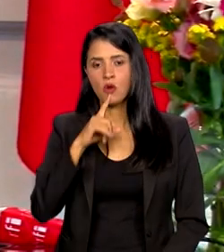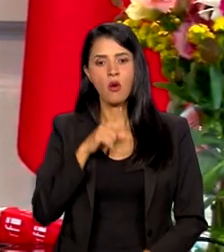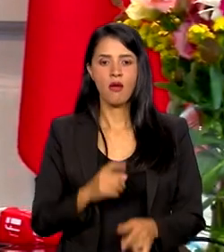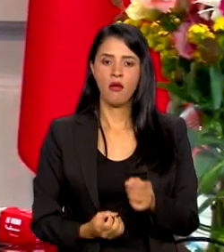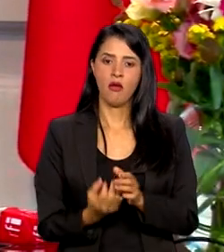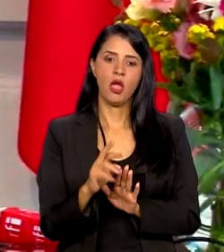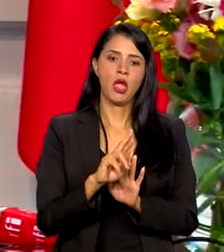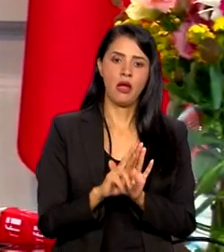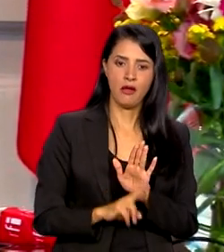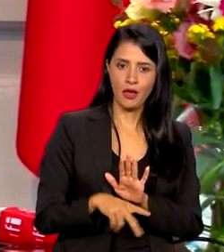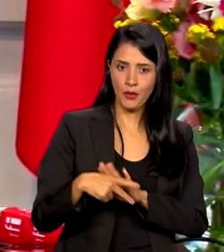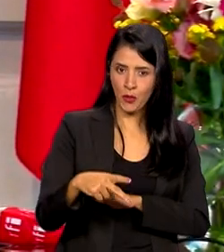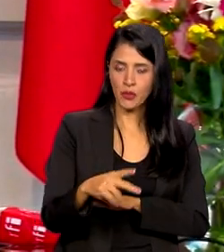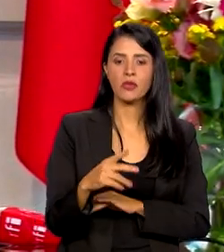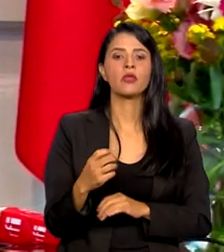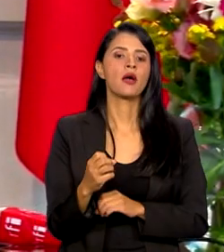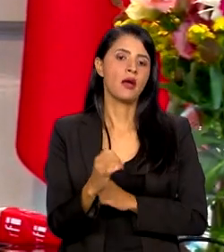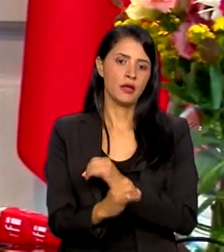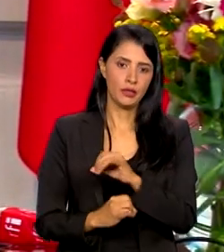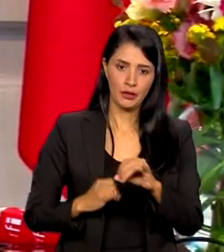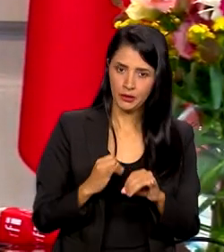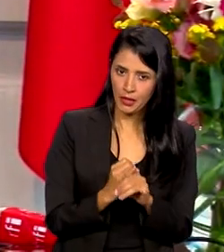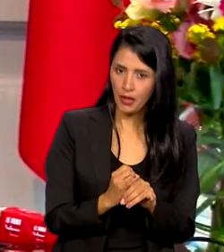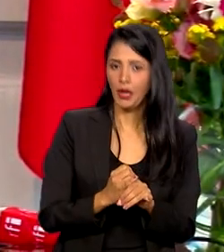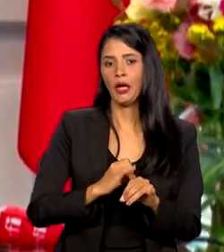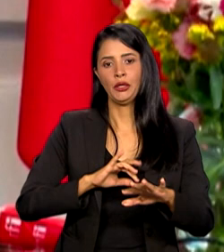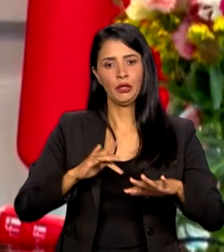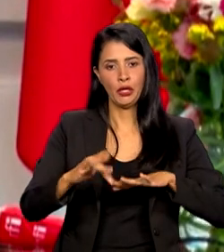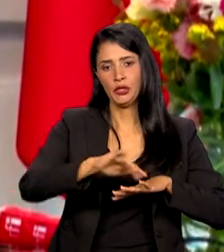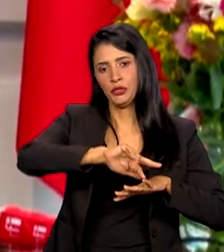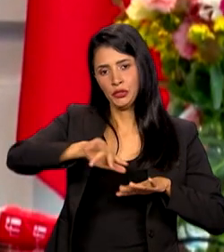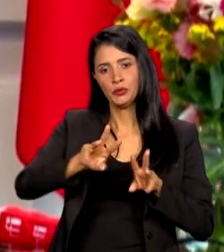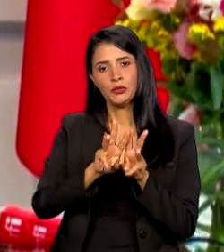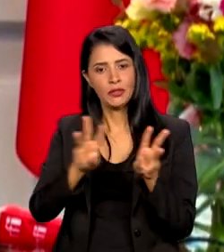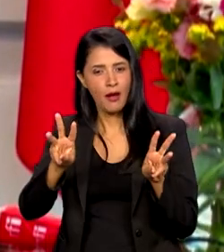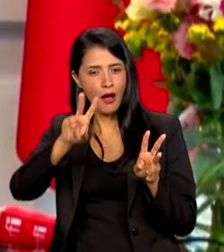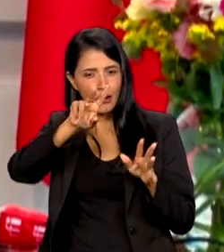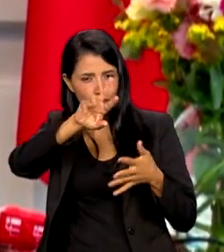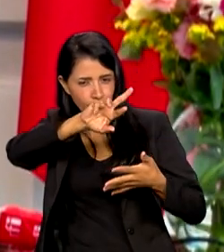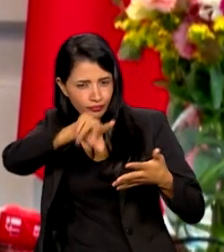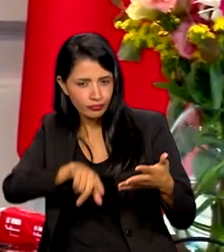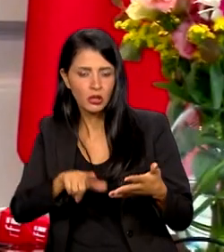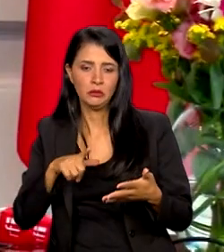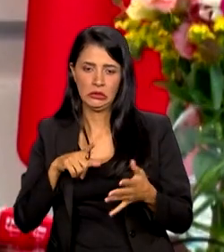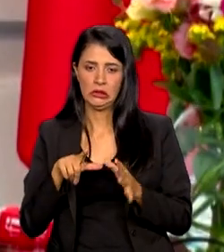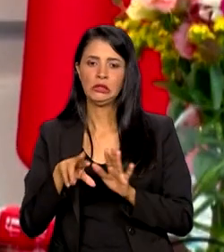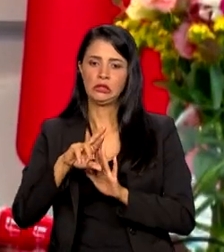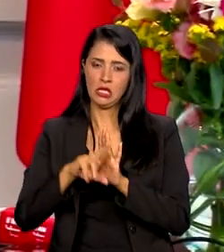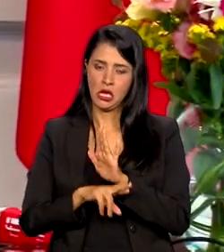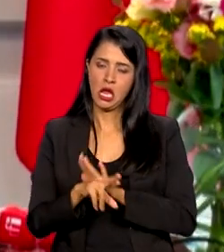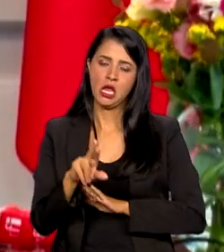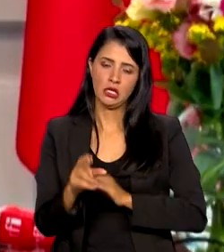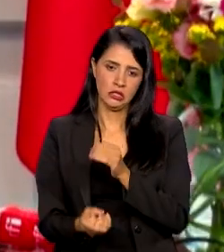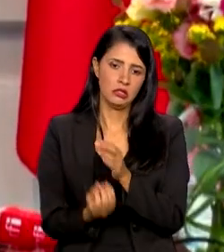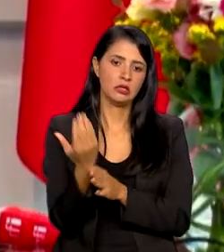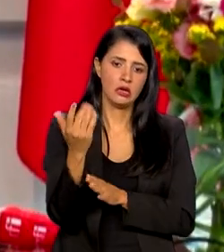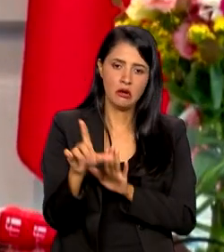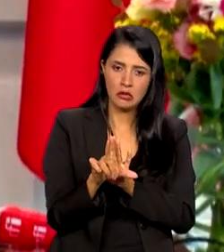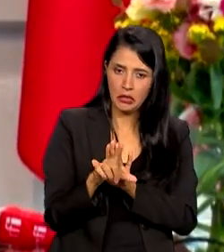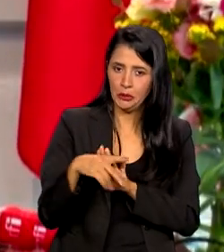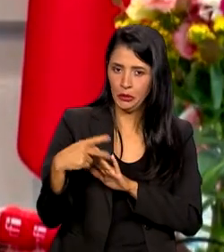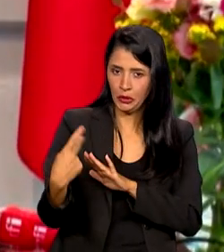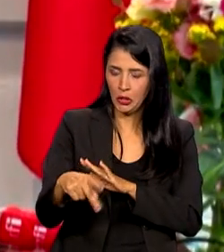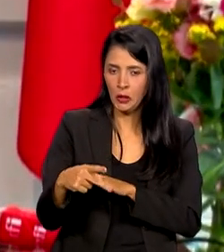das mídias sociais, das mídias digitais. Hoje, há grupos